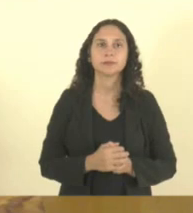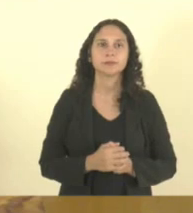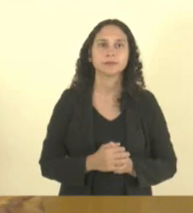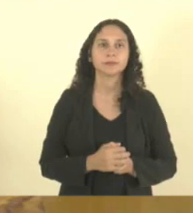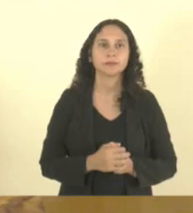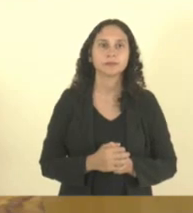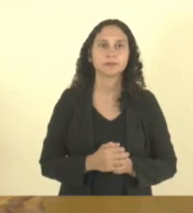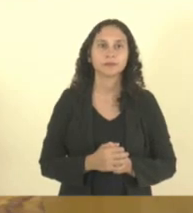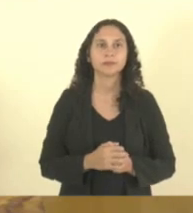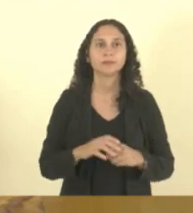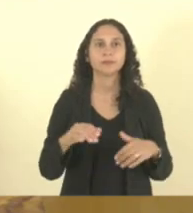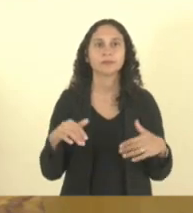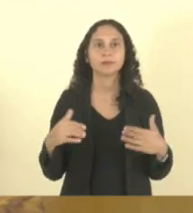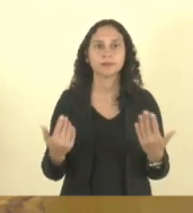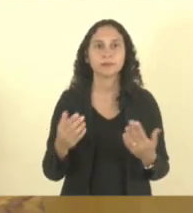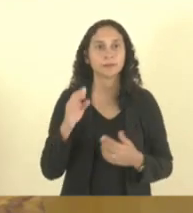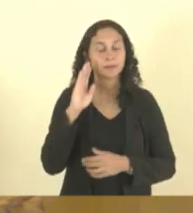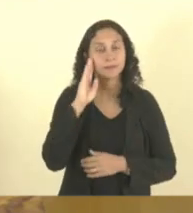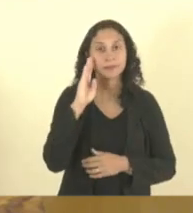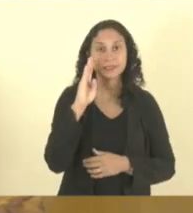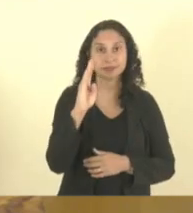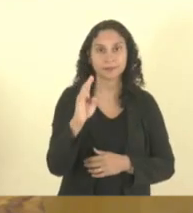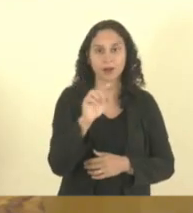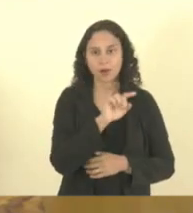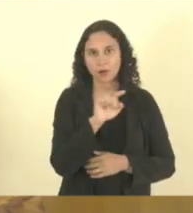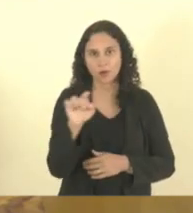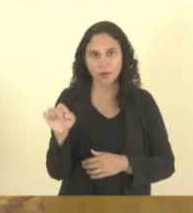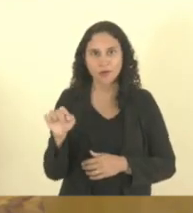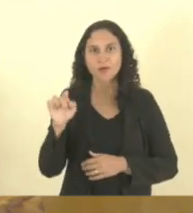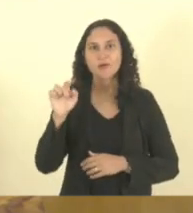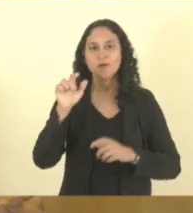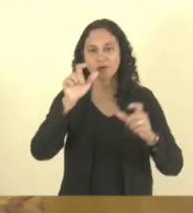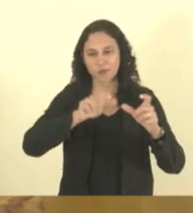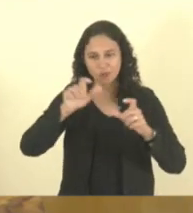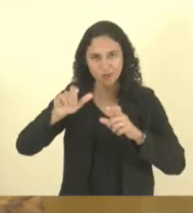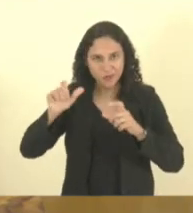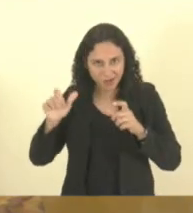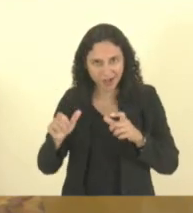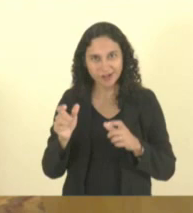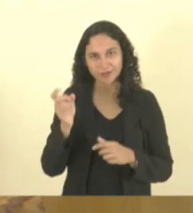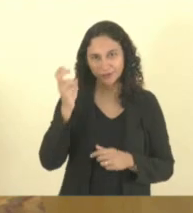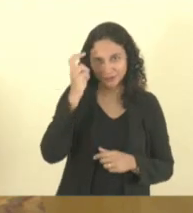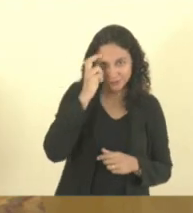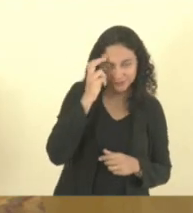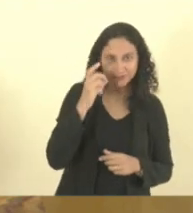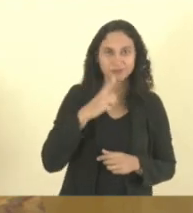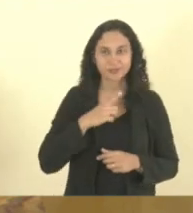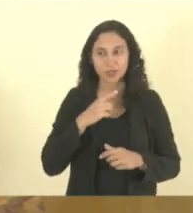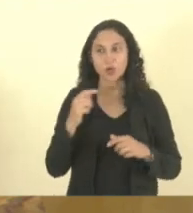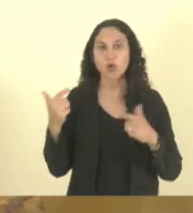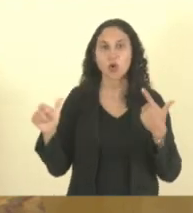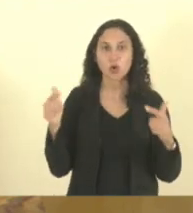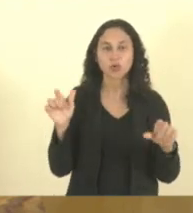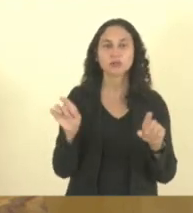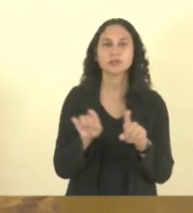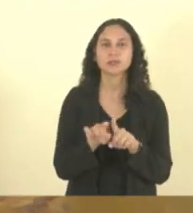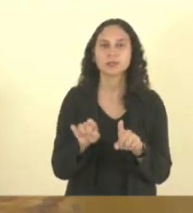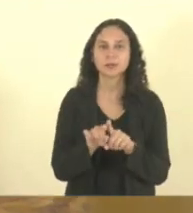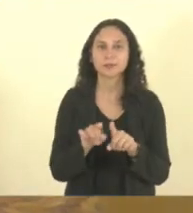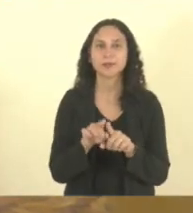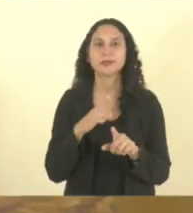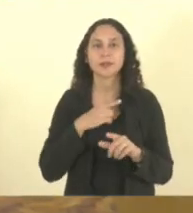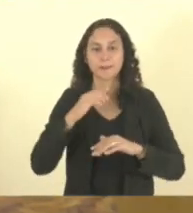Em torno principalmente desses notáveis órgãos culturais, além de outros afins, gravitam os